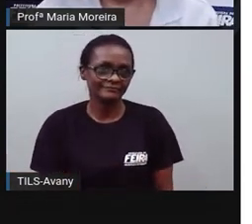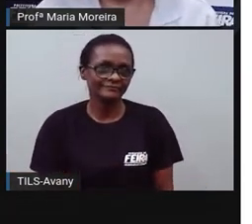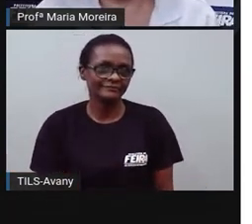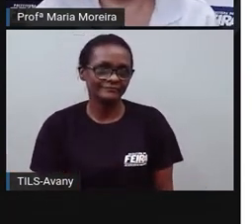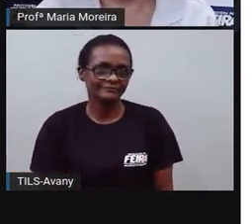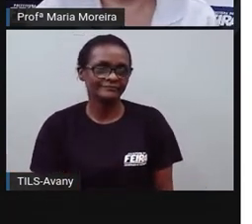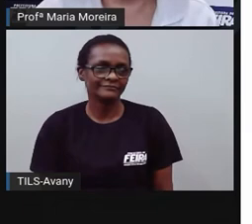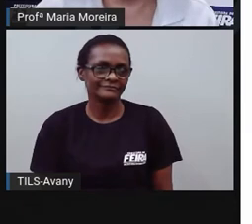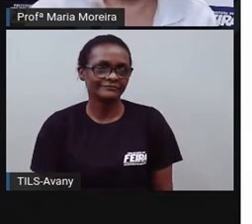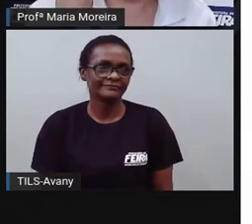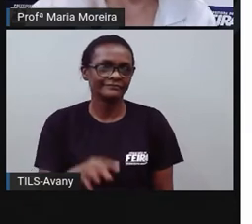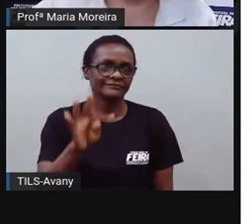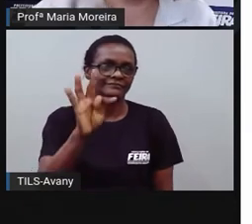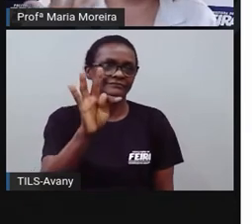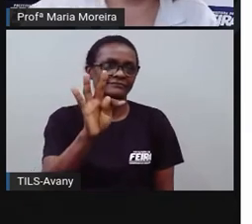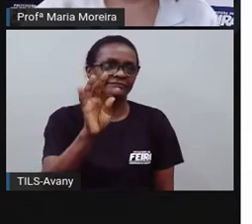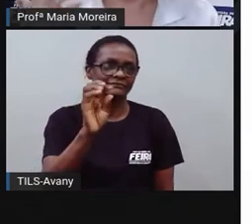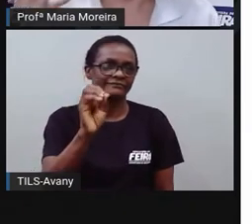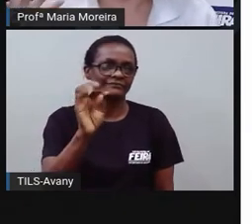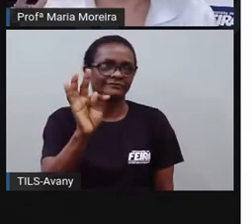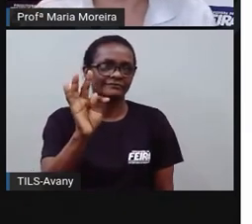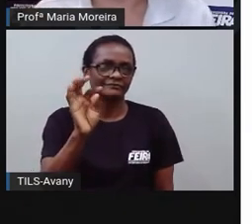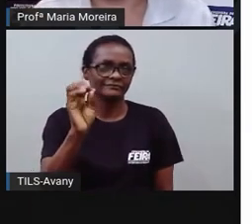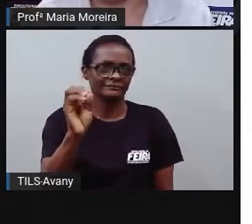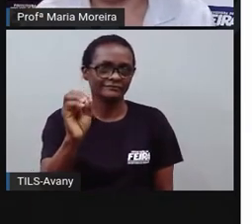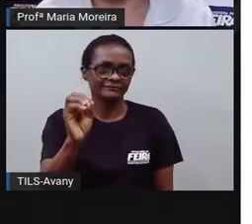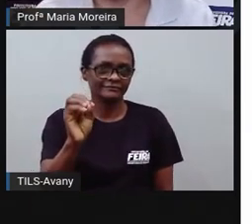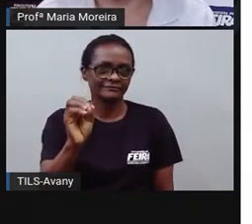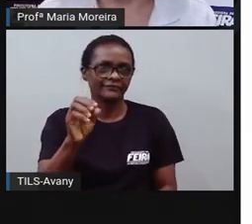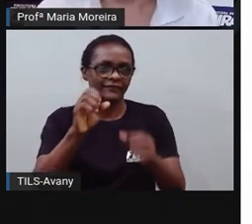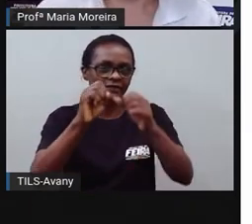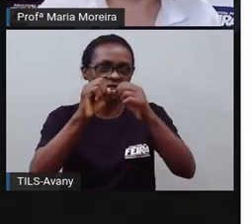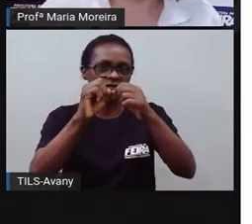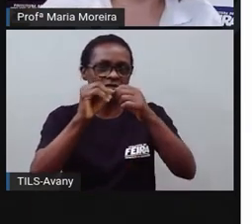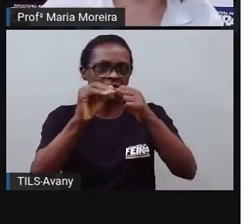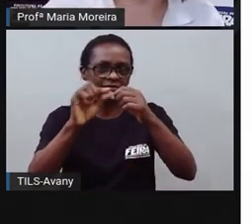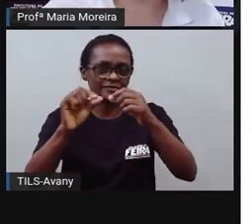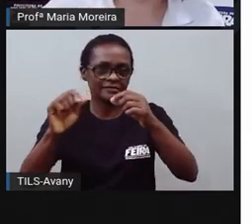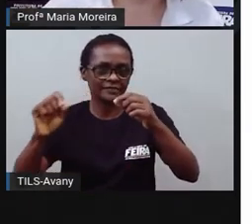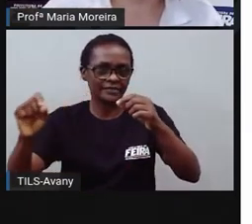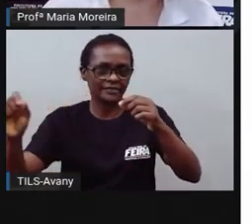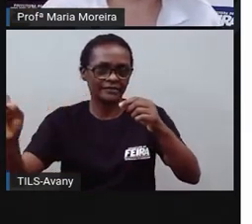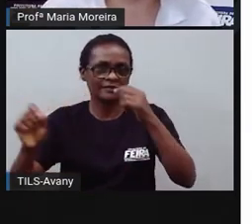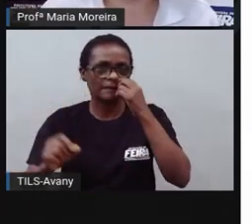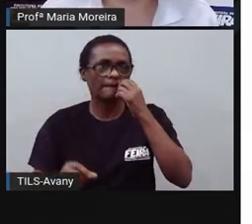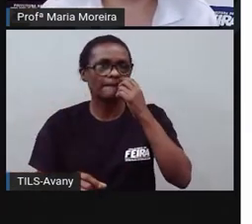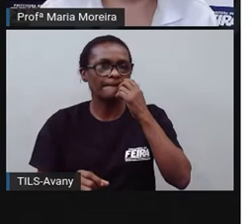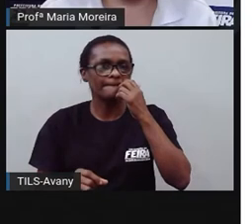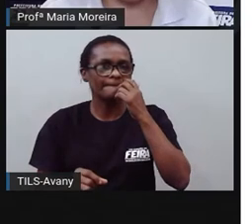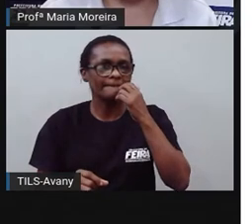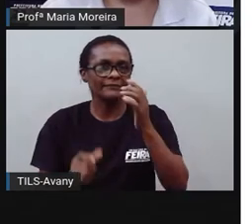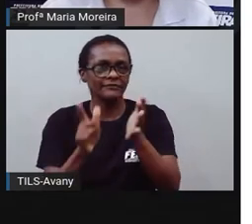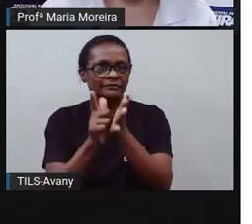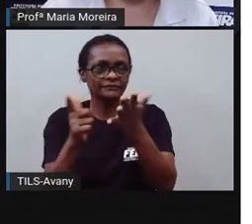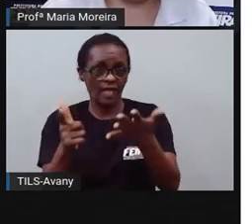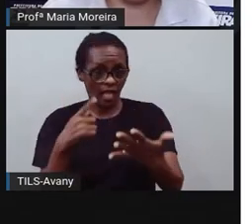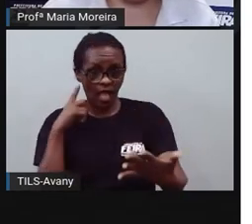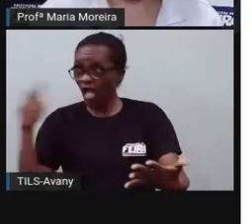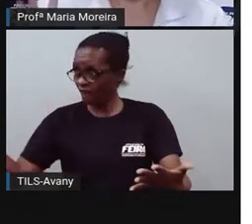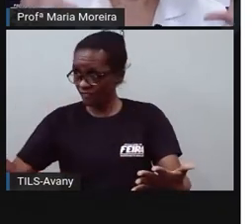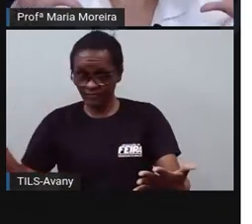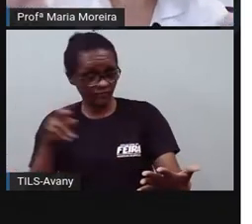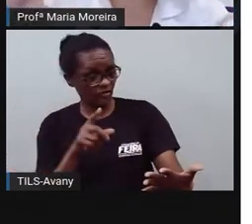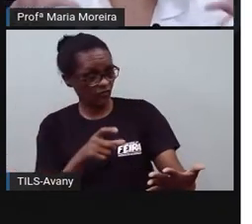aí na notícia também tem o quê? A foto e legenda, né? Que é uma linguagem não verbal complementar. Por que não